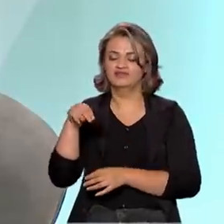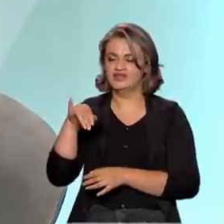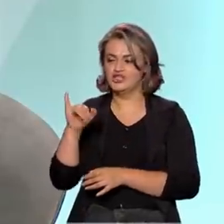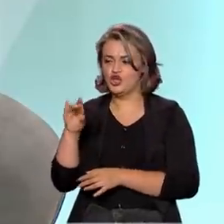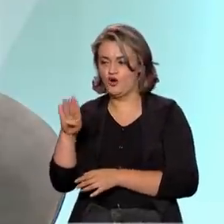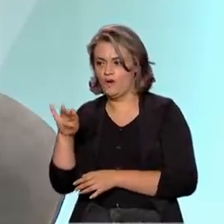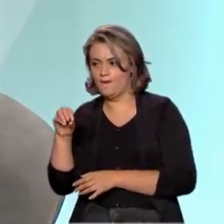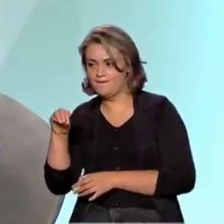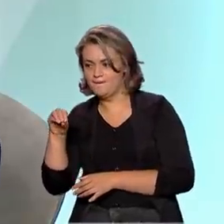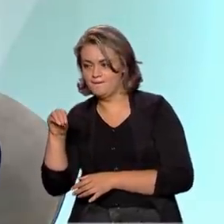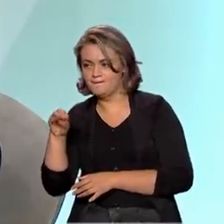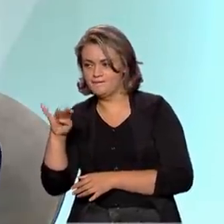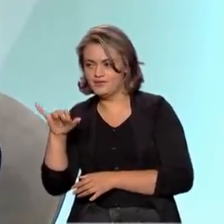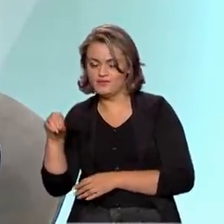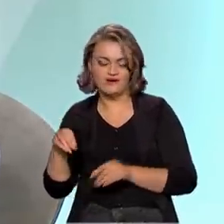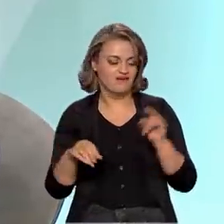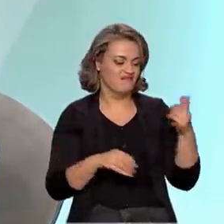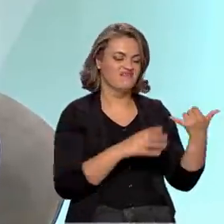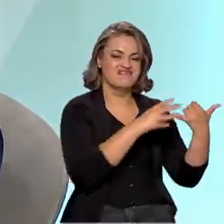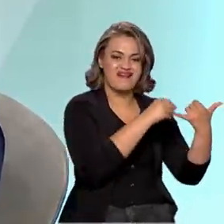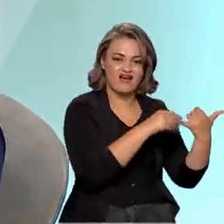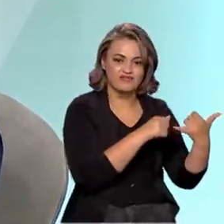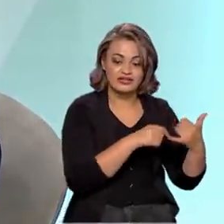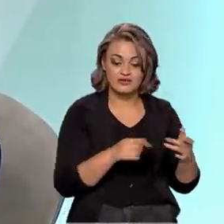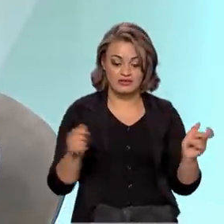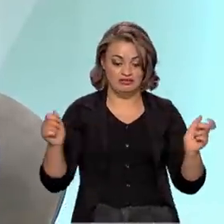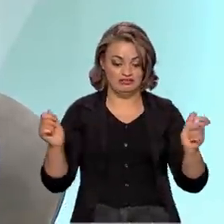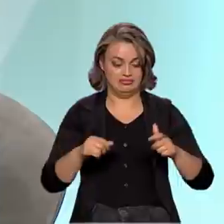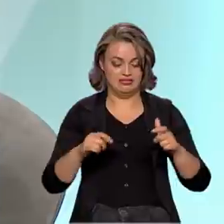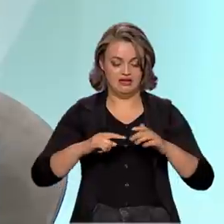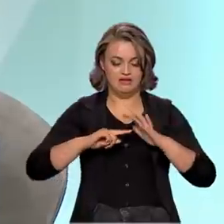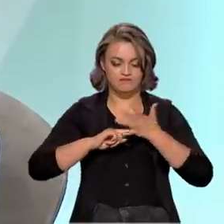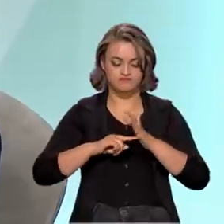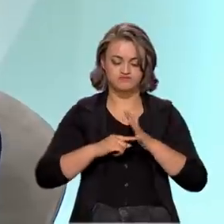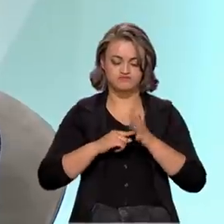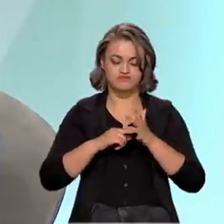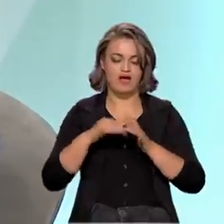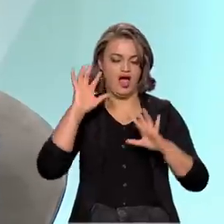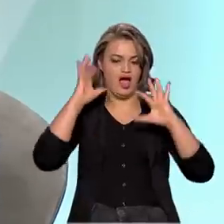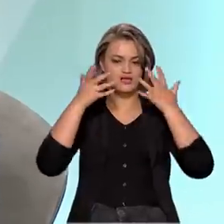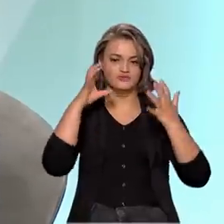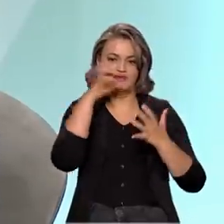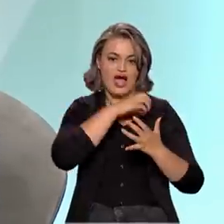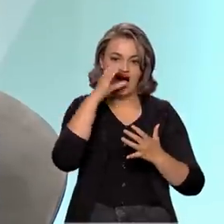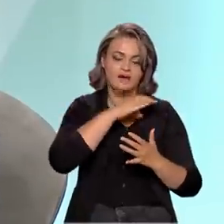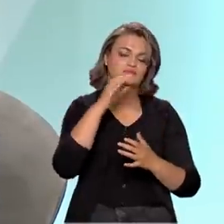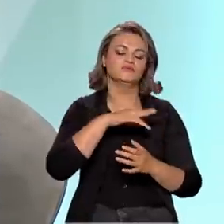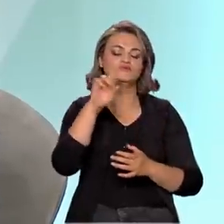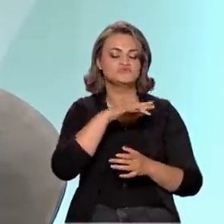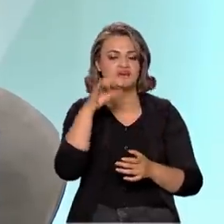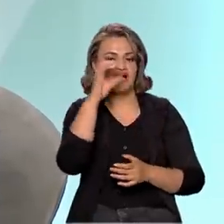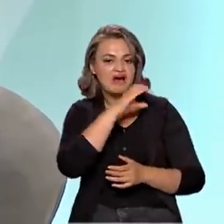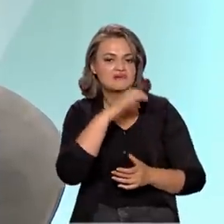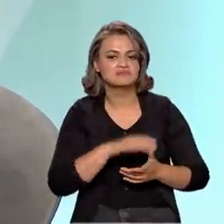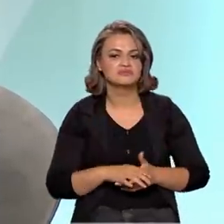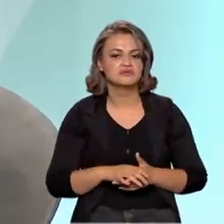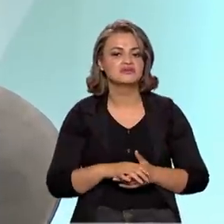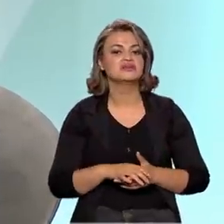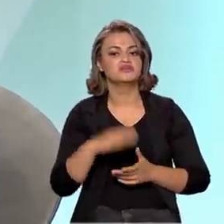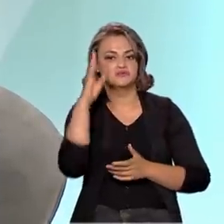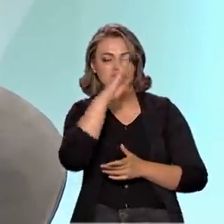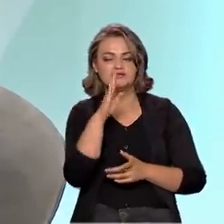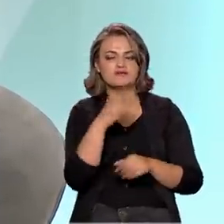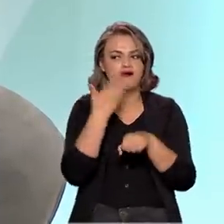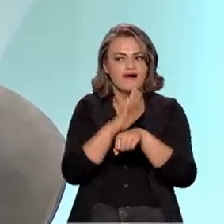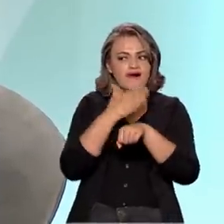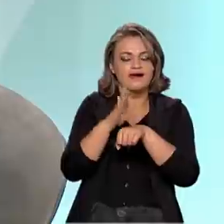que permite um número muito grande de cargas, rapidez na carga e maior capacidade de carga. Então, isso o Brasil está correndo